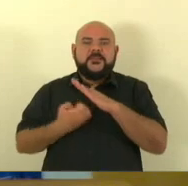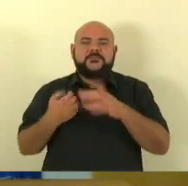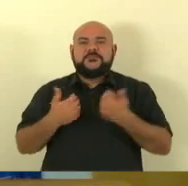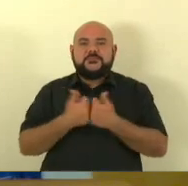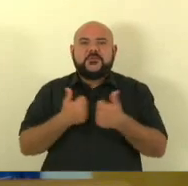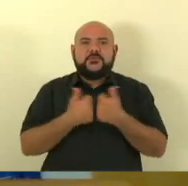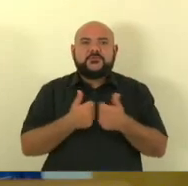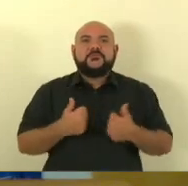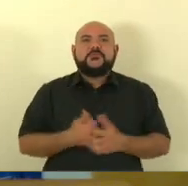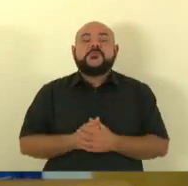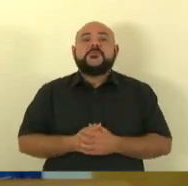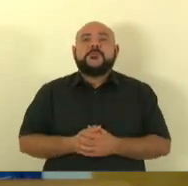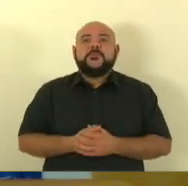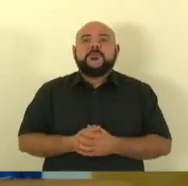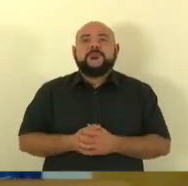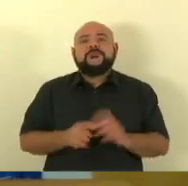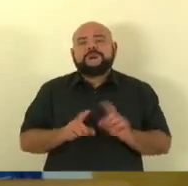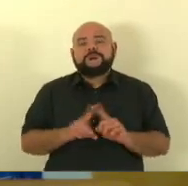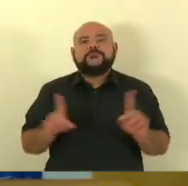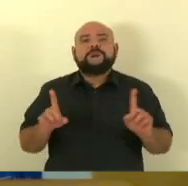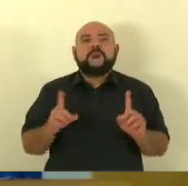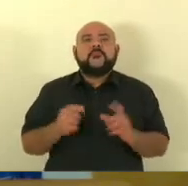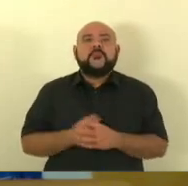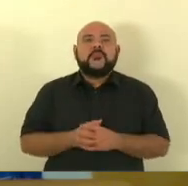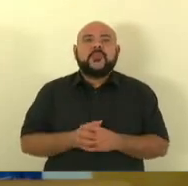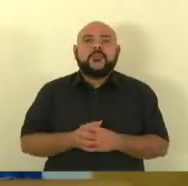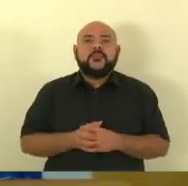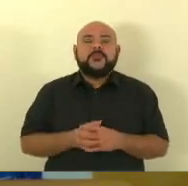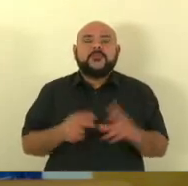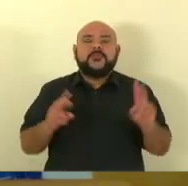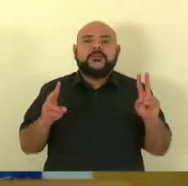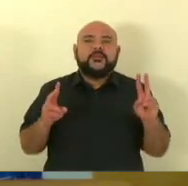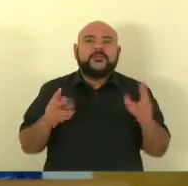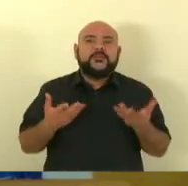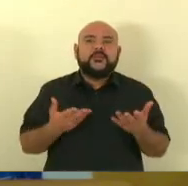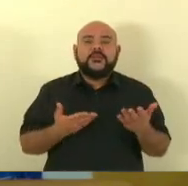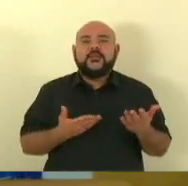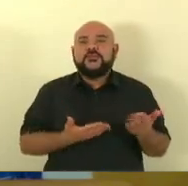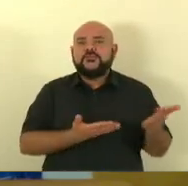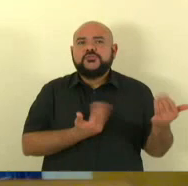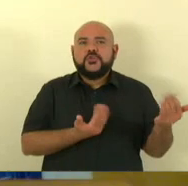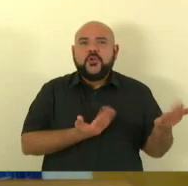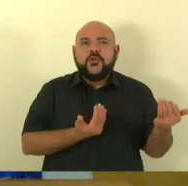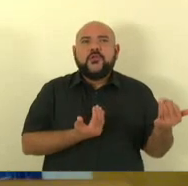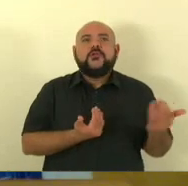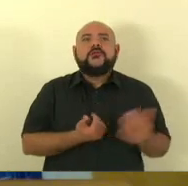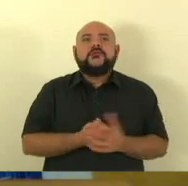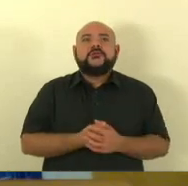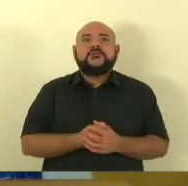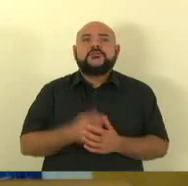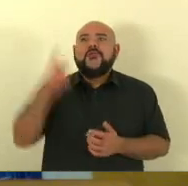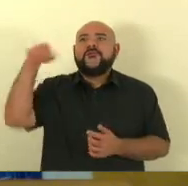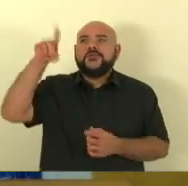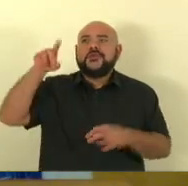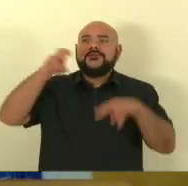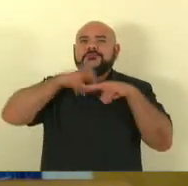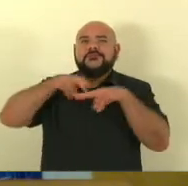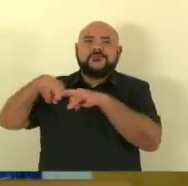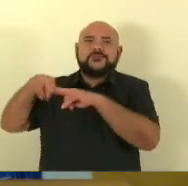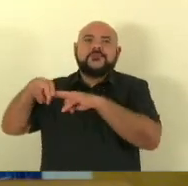tratando desses jovens que com certeza estão ansiosos